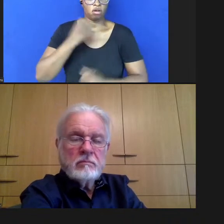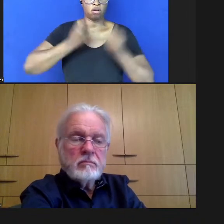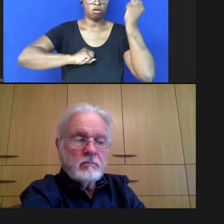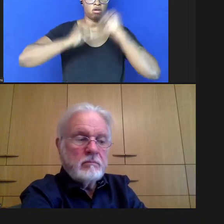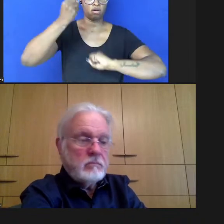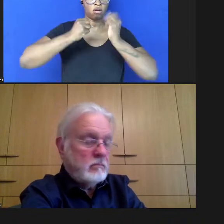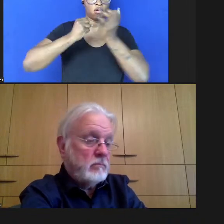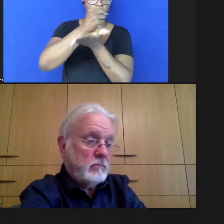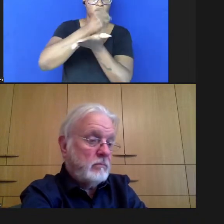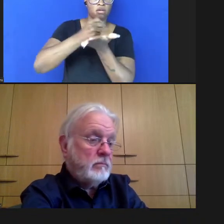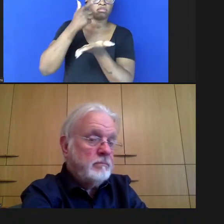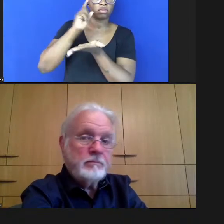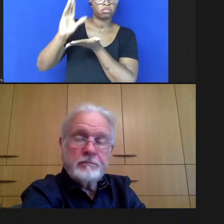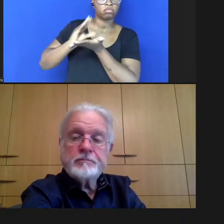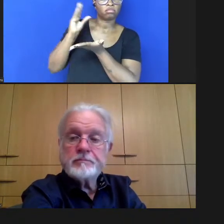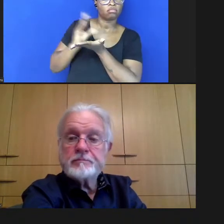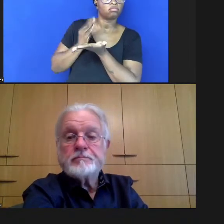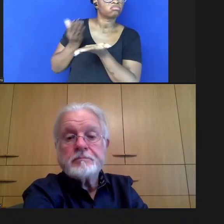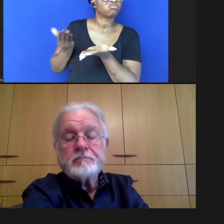lucrar